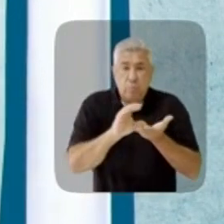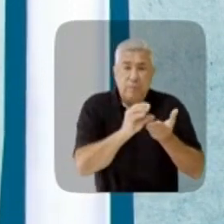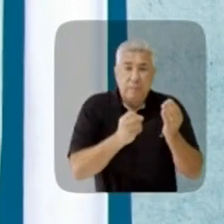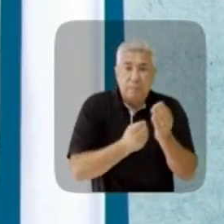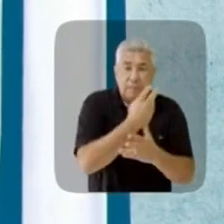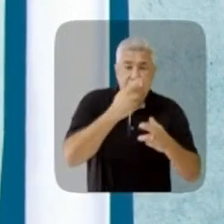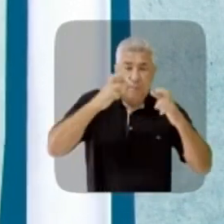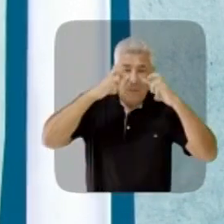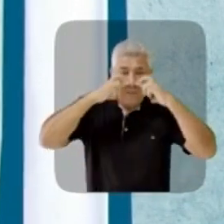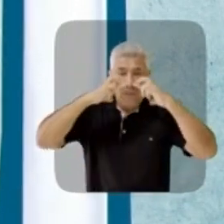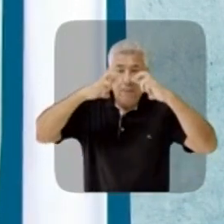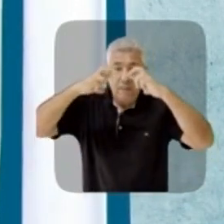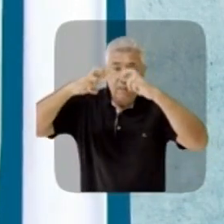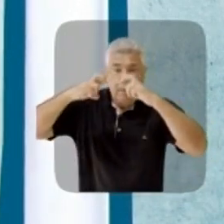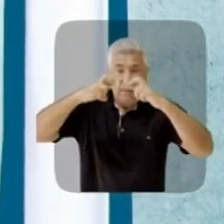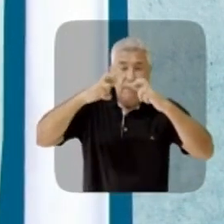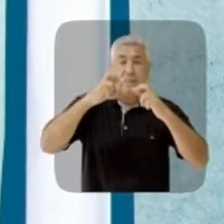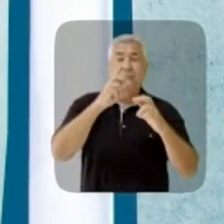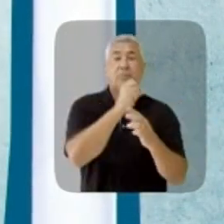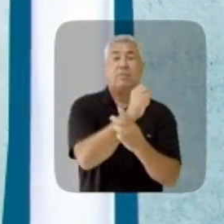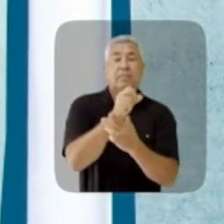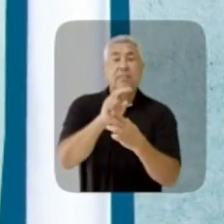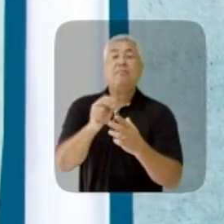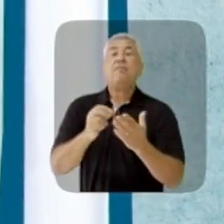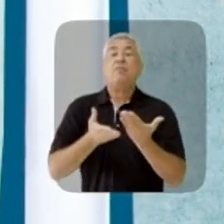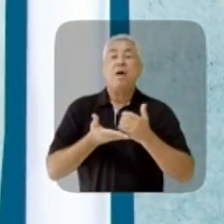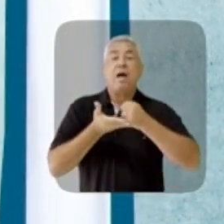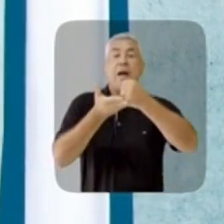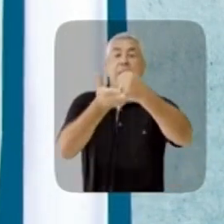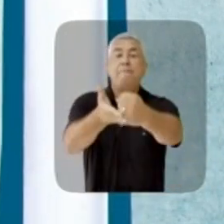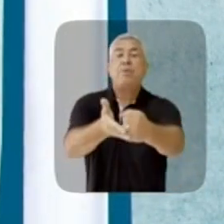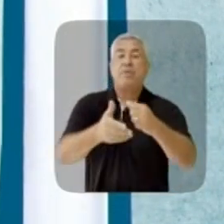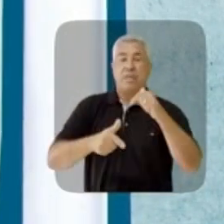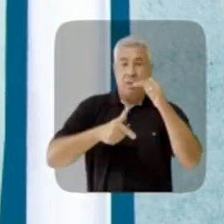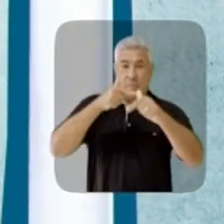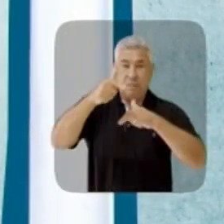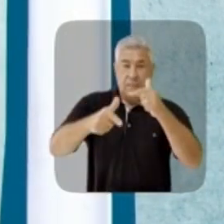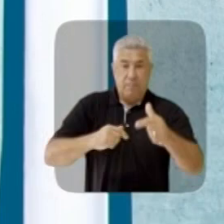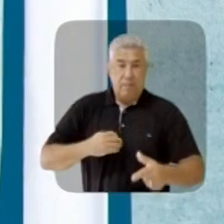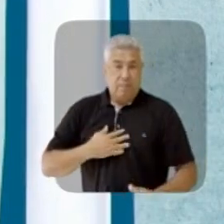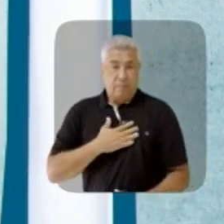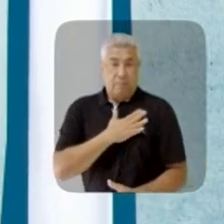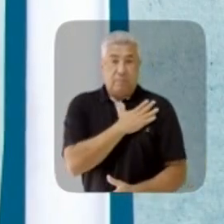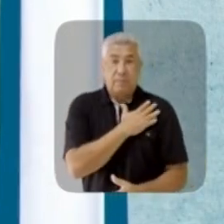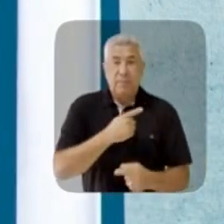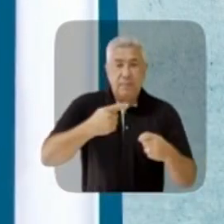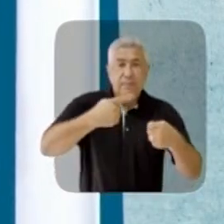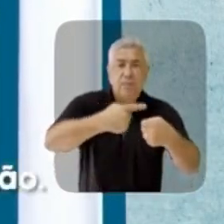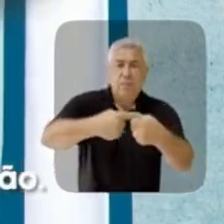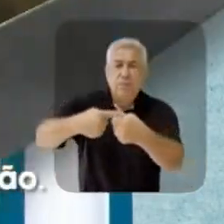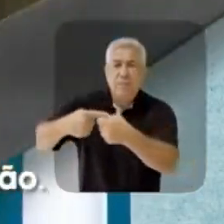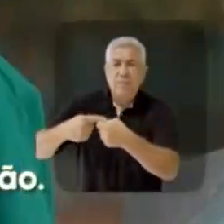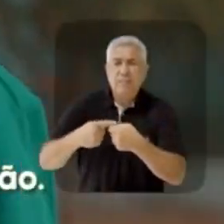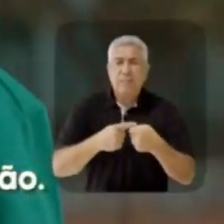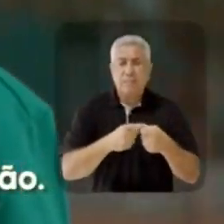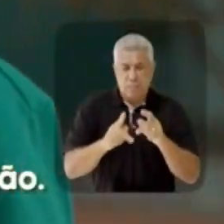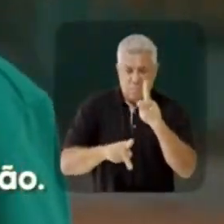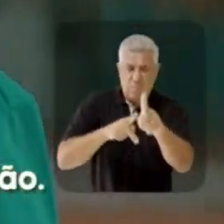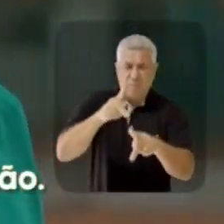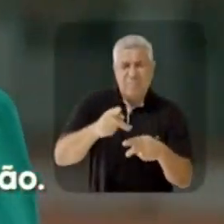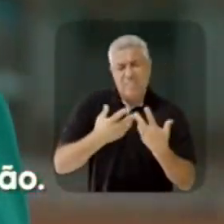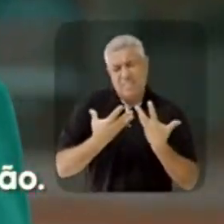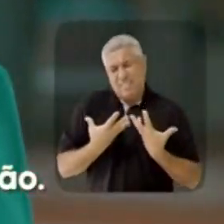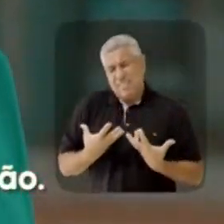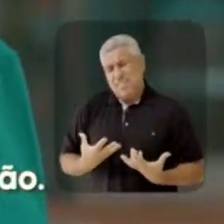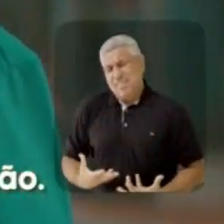sistemas de segurança de vídeo monitoramento. Que vão auxiliar as forças policiais nas maiores cidades. O povo está cansado de